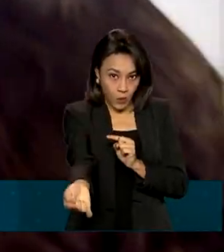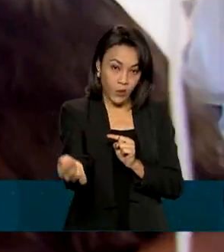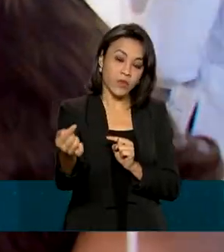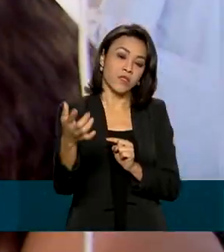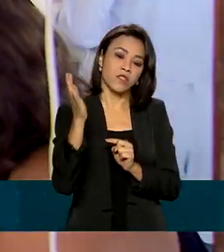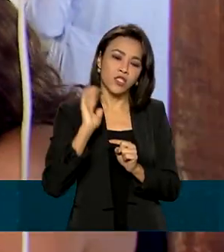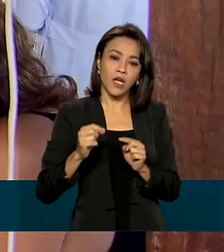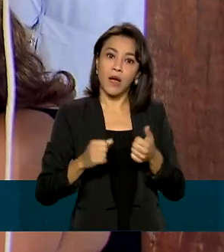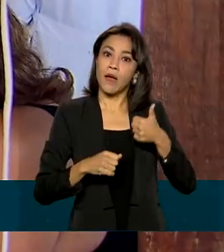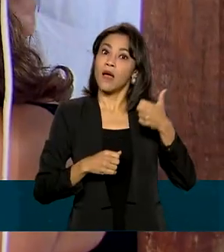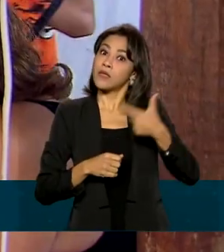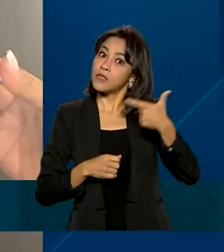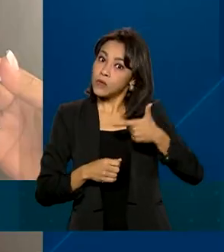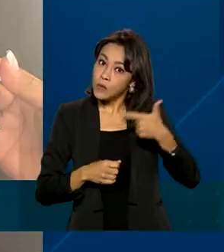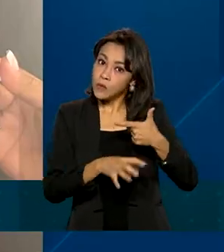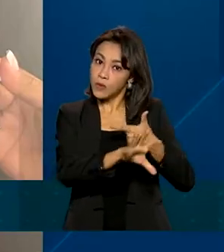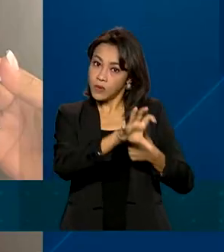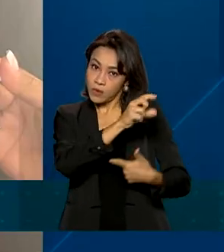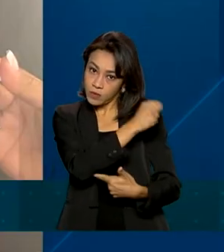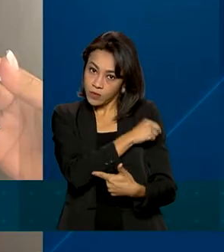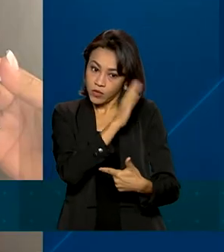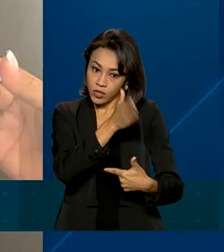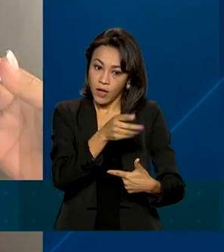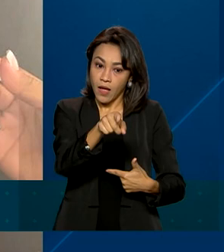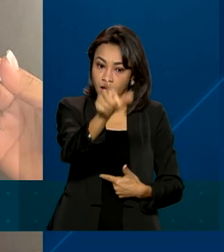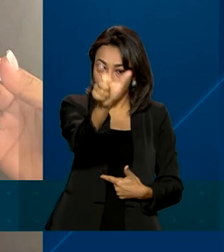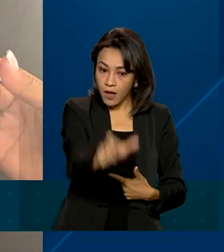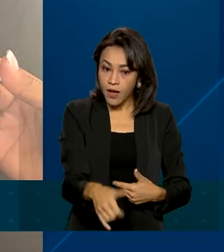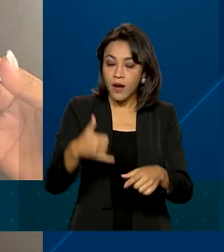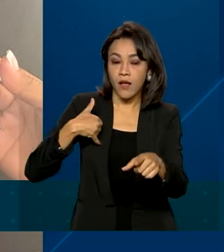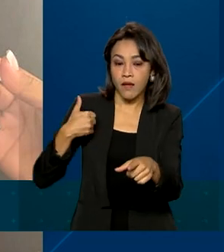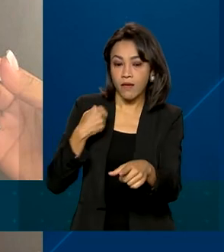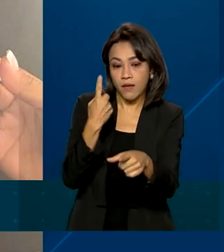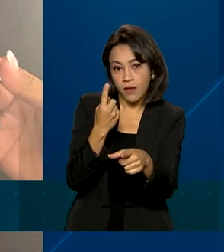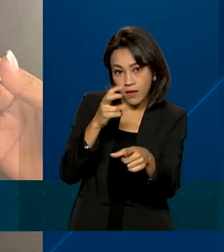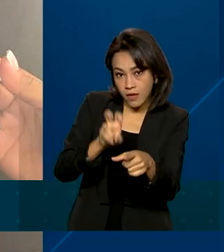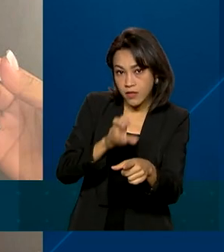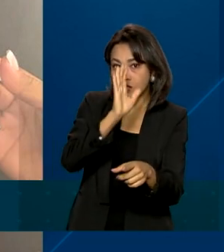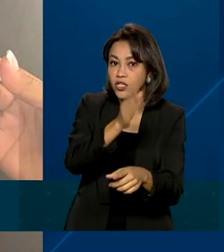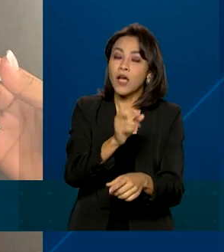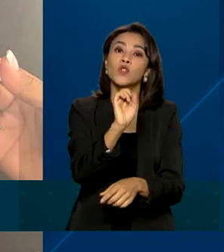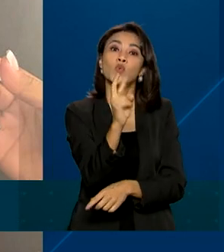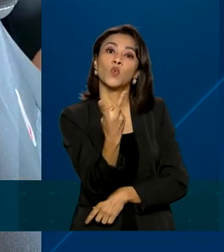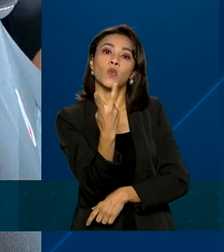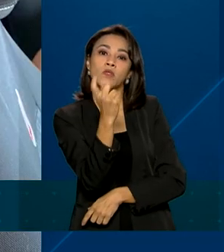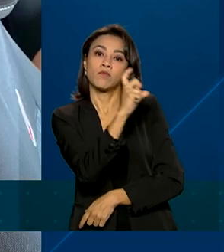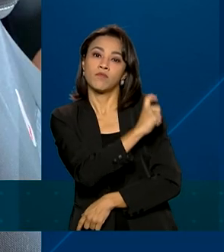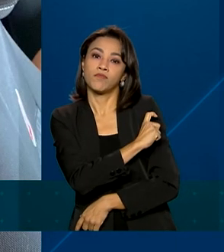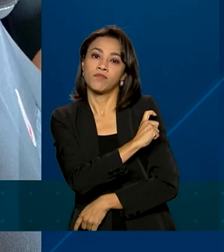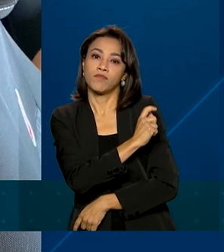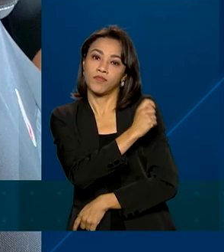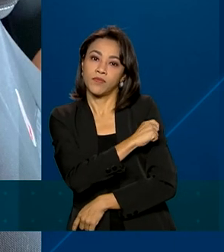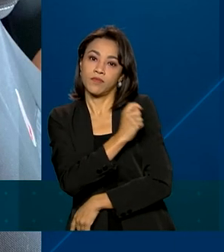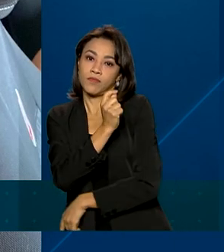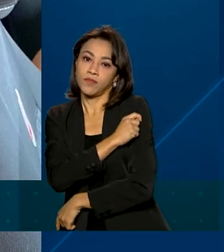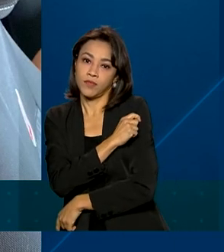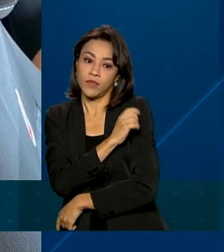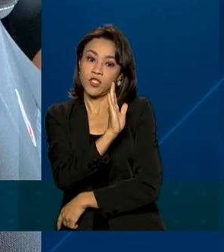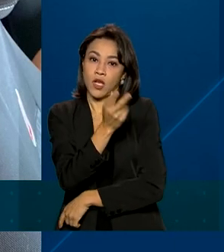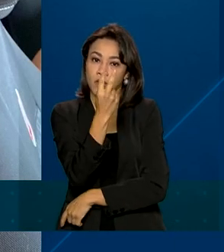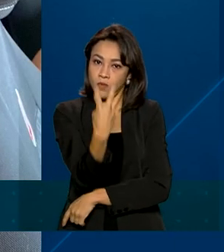recebido a segunda dose. Juliana tem 15 anos. Ela já tomou duas doses e mostra que está